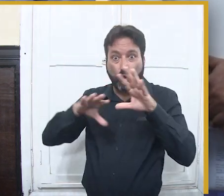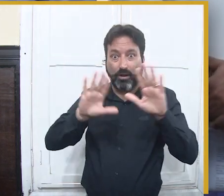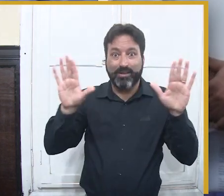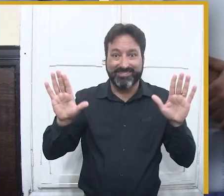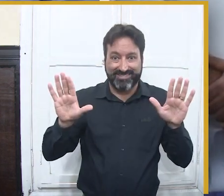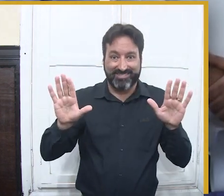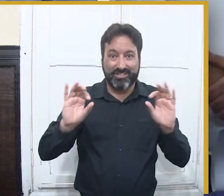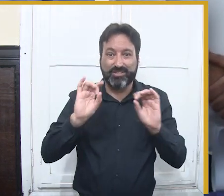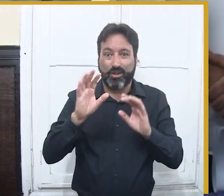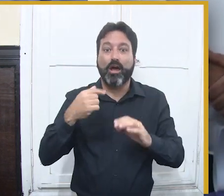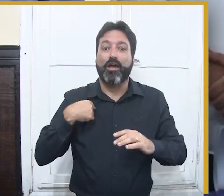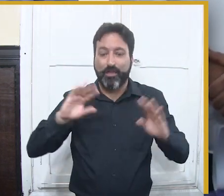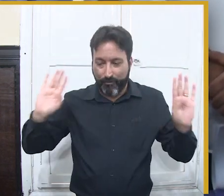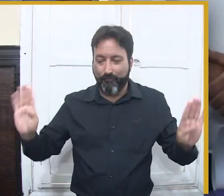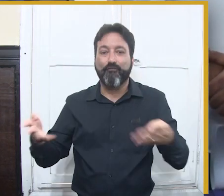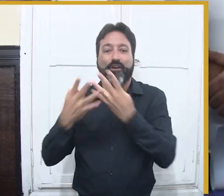do Mundo.